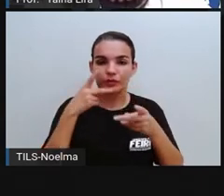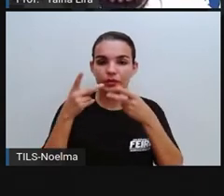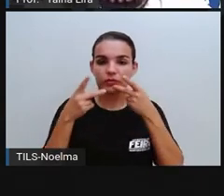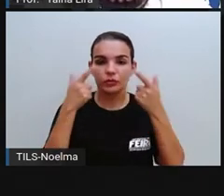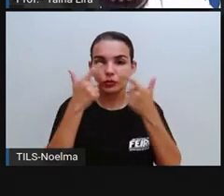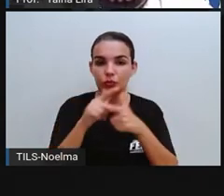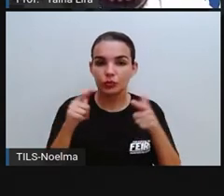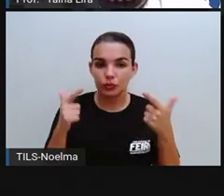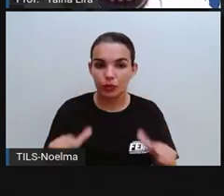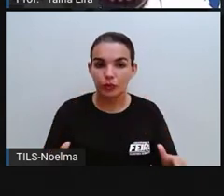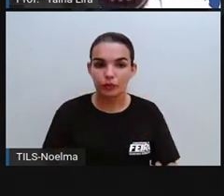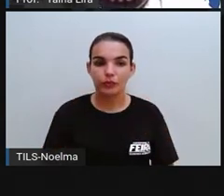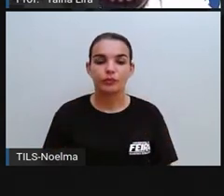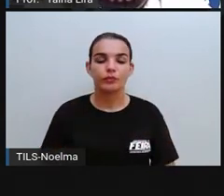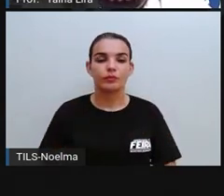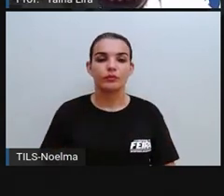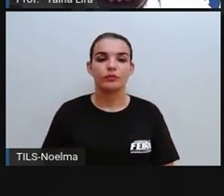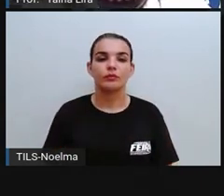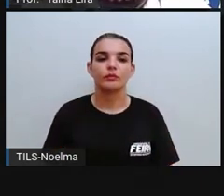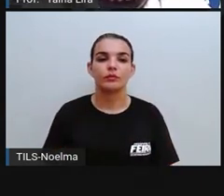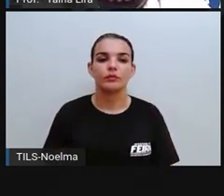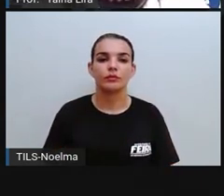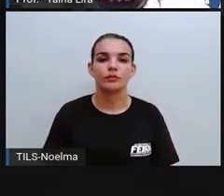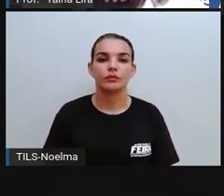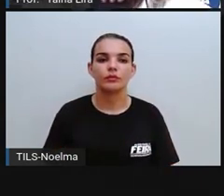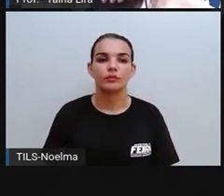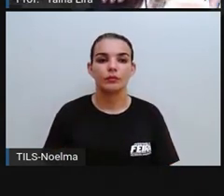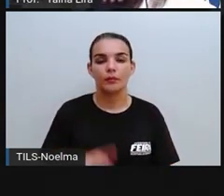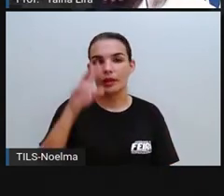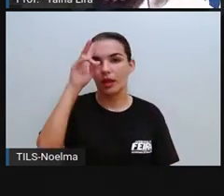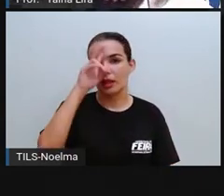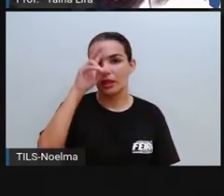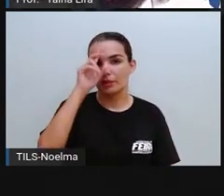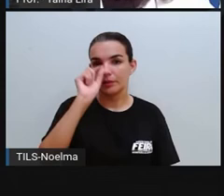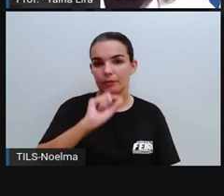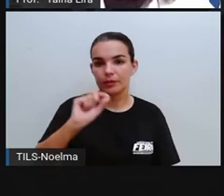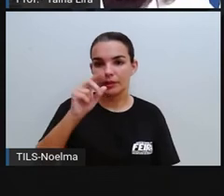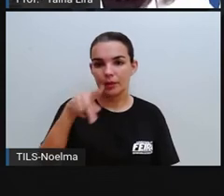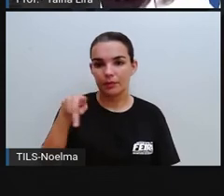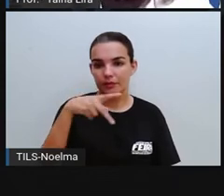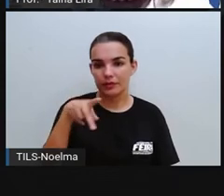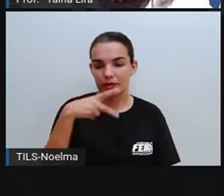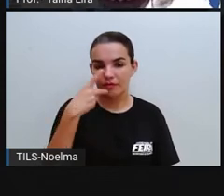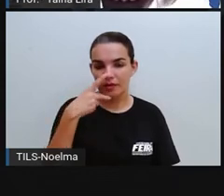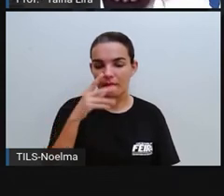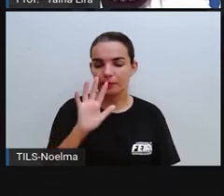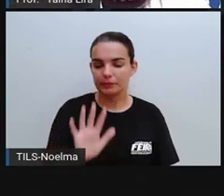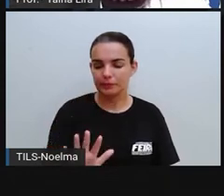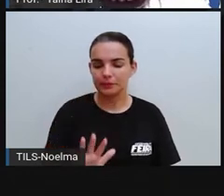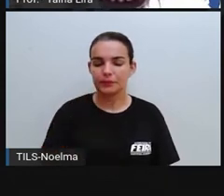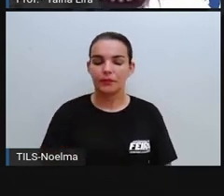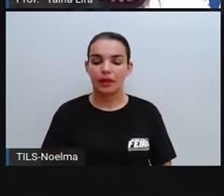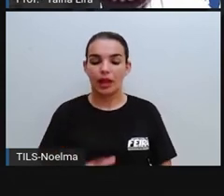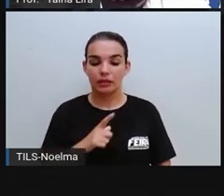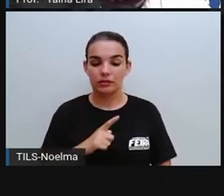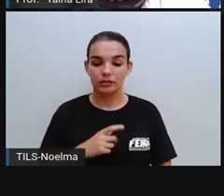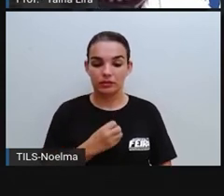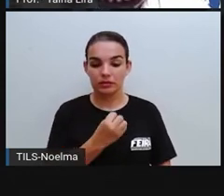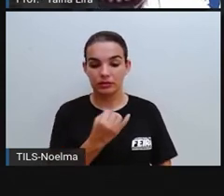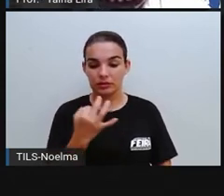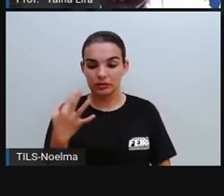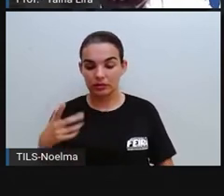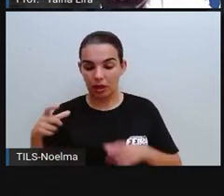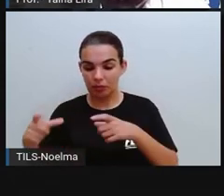quem lembra o que a Pró falou. Então, o espaço, né, existem aí os espaços